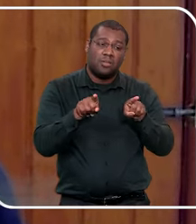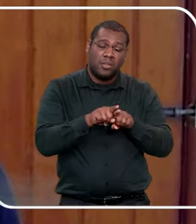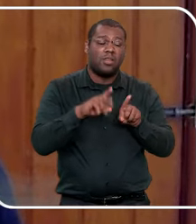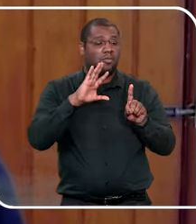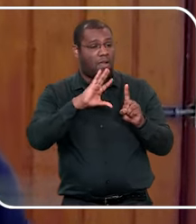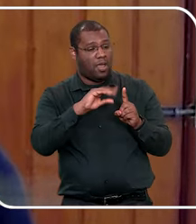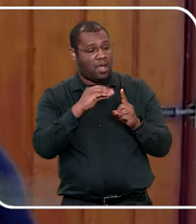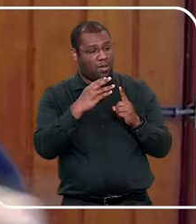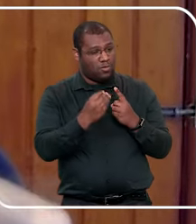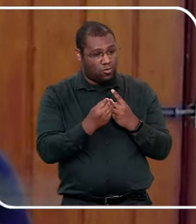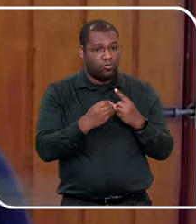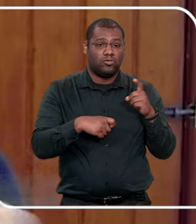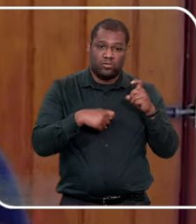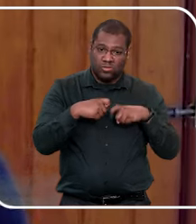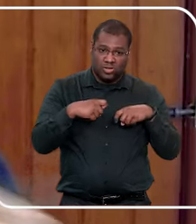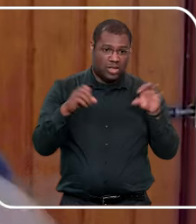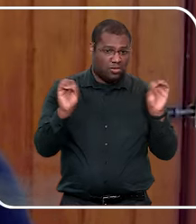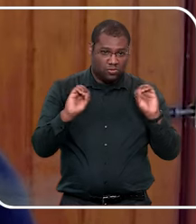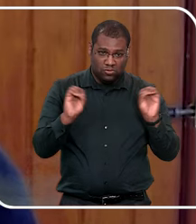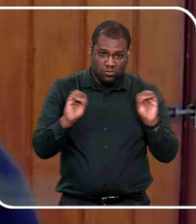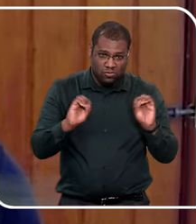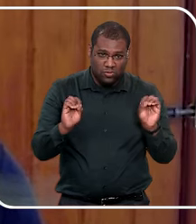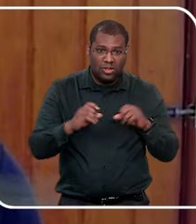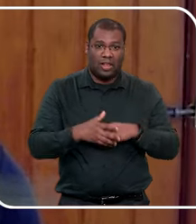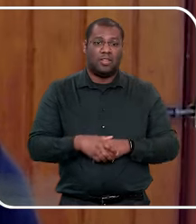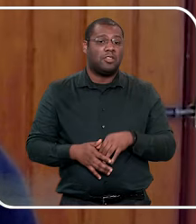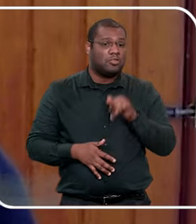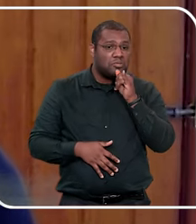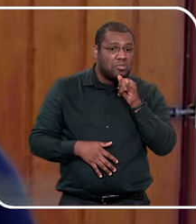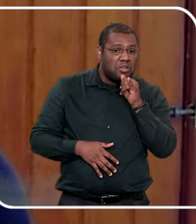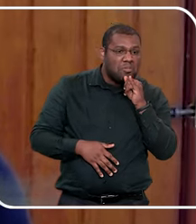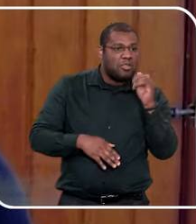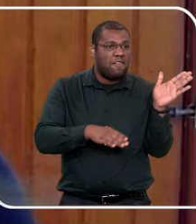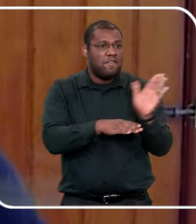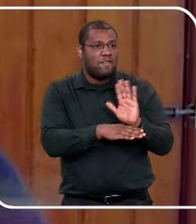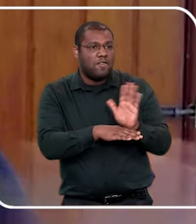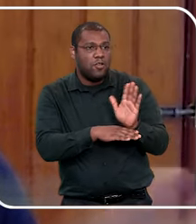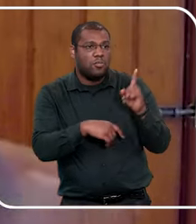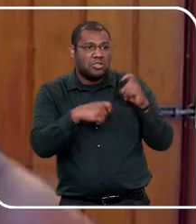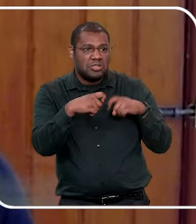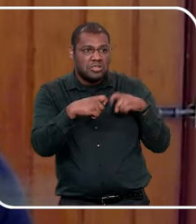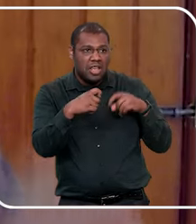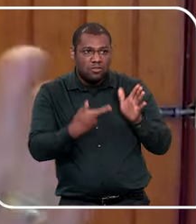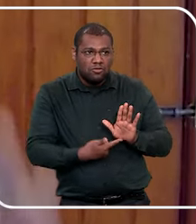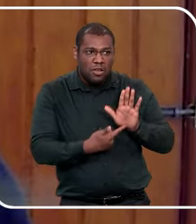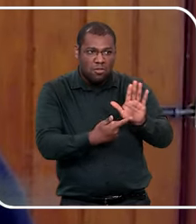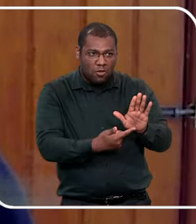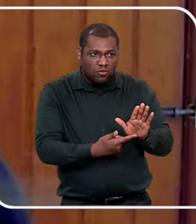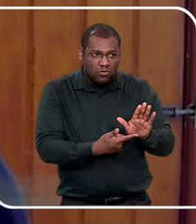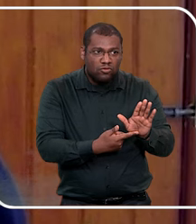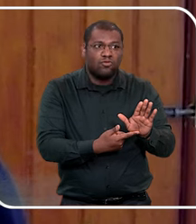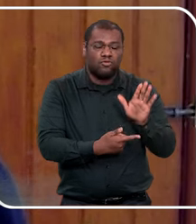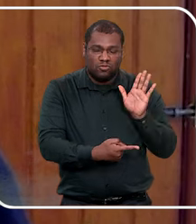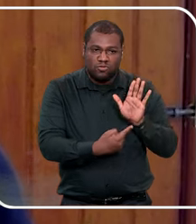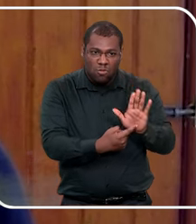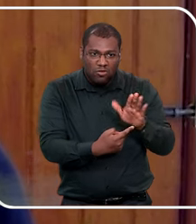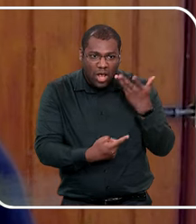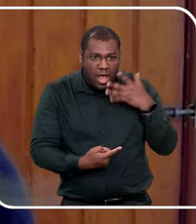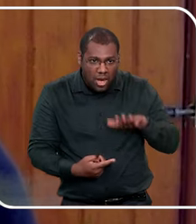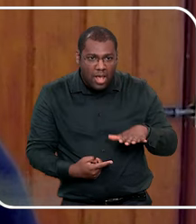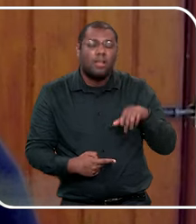videozinho, e a partir daquele momento vai despertando o interesse da criança. Então, molestador e abusador é a mesma coisa, porque molestar é a vez.